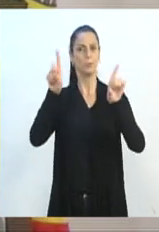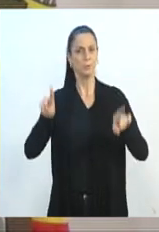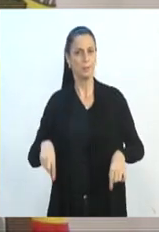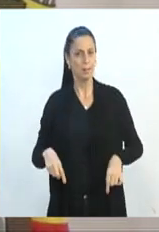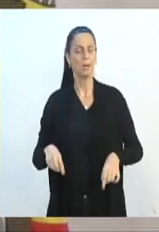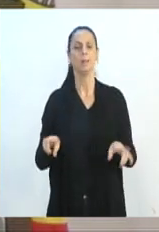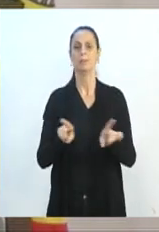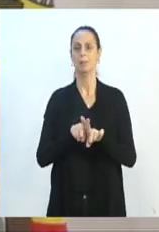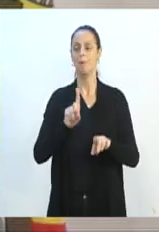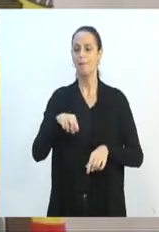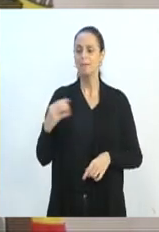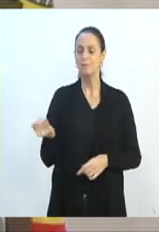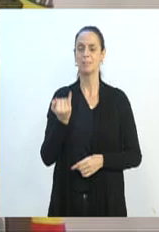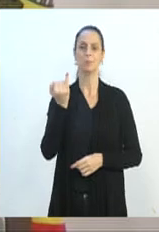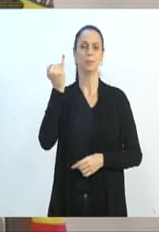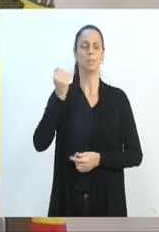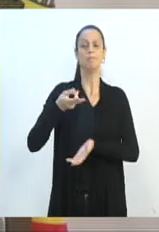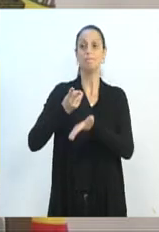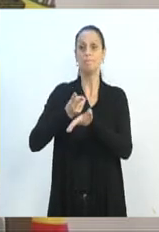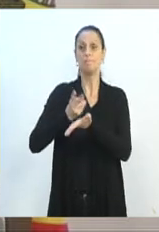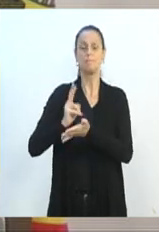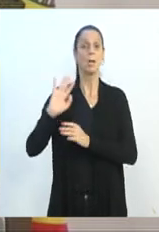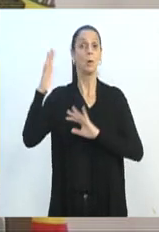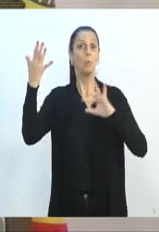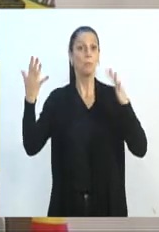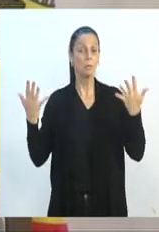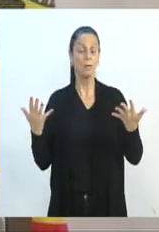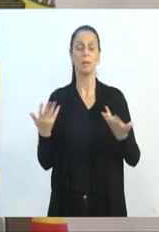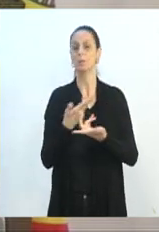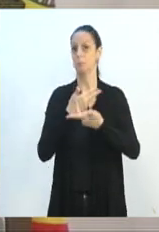ponta, e isso que é importante. Toda vez que acontece aqui,